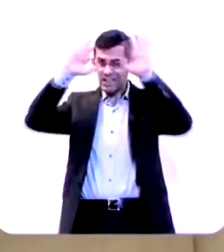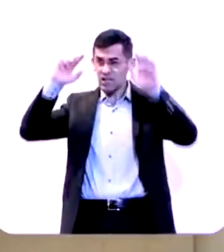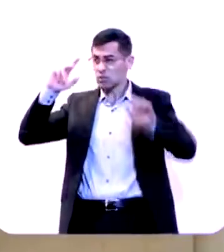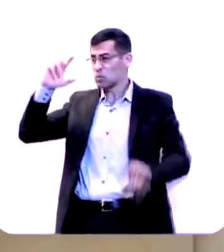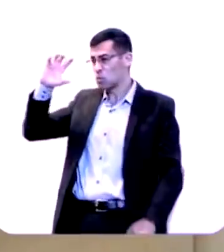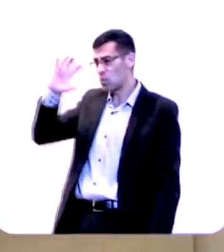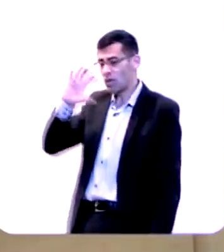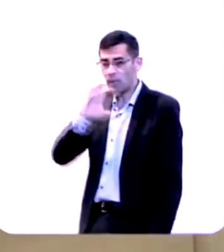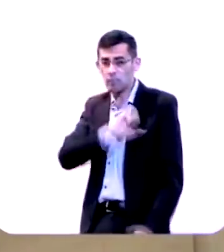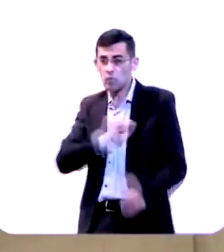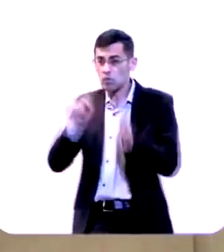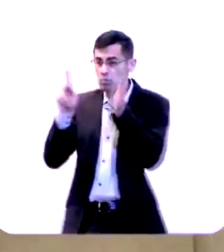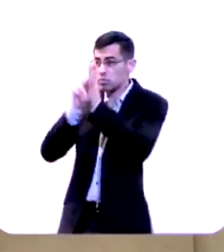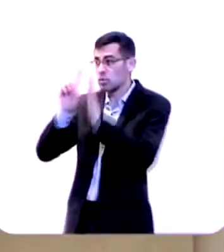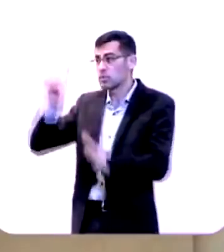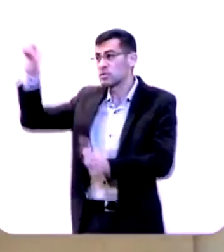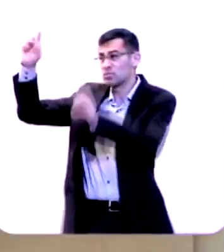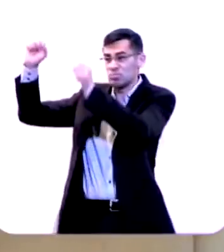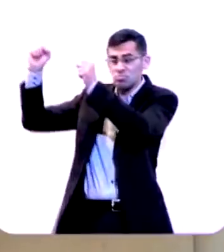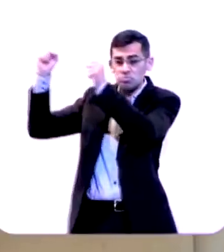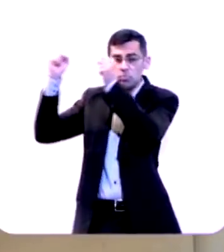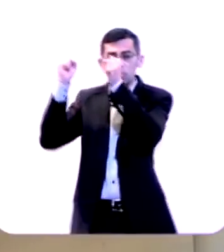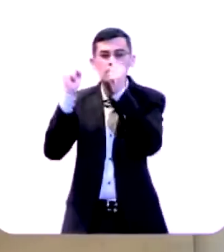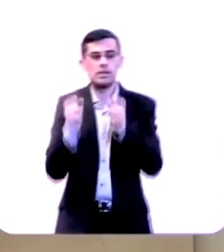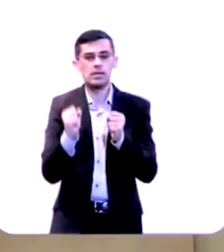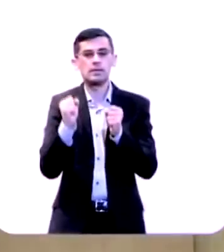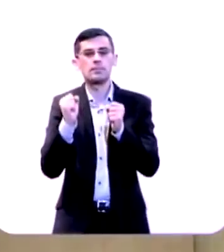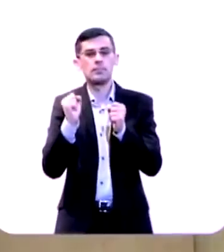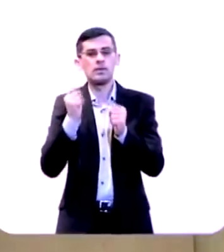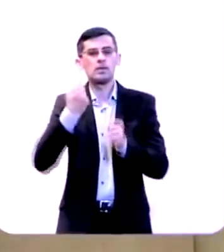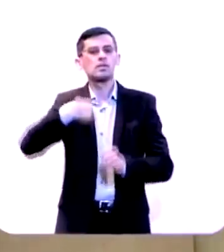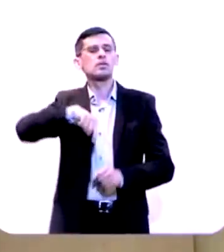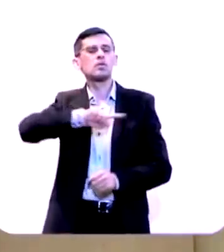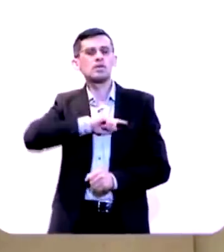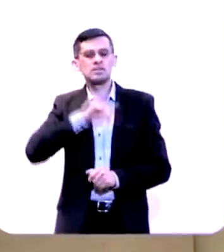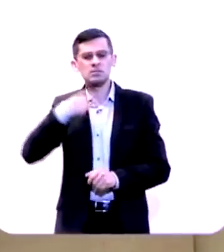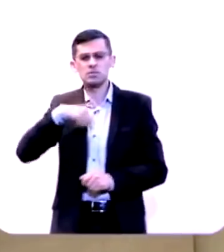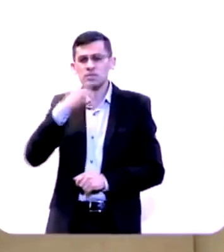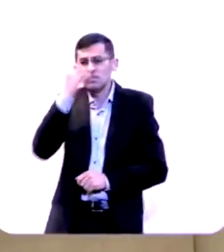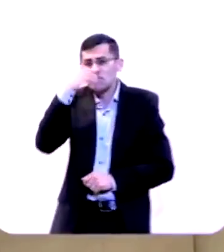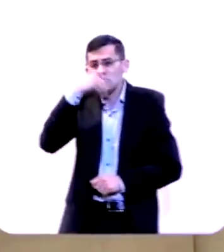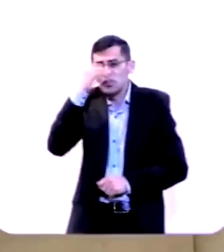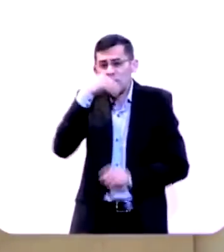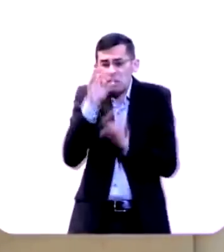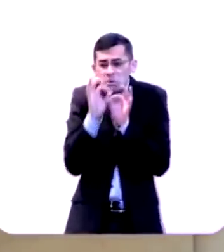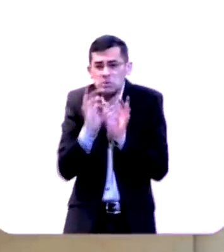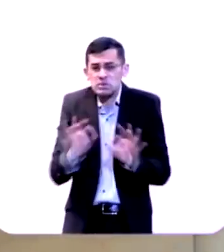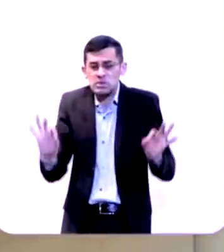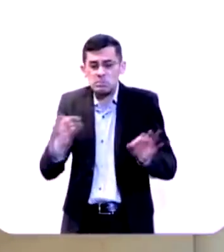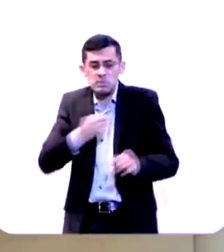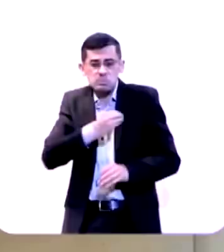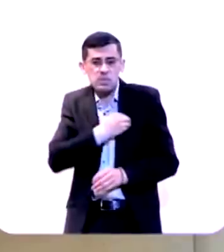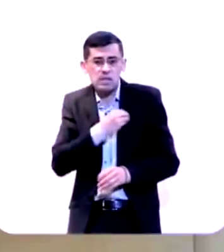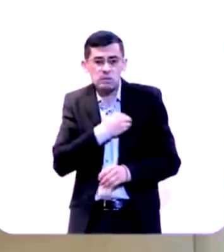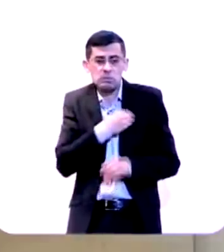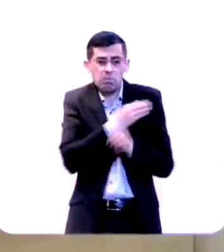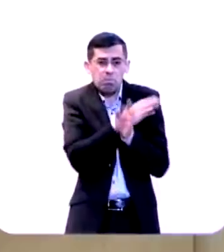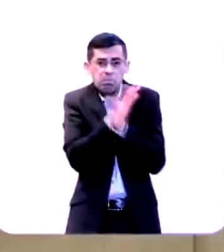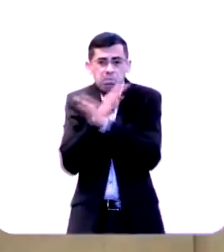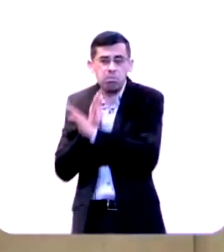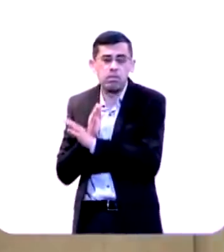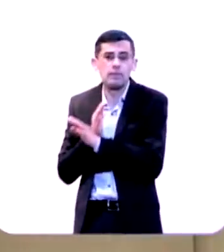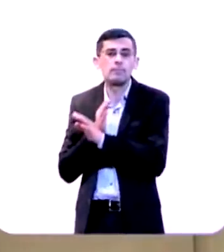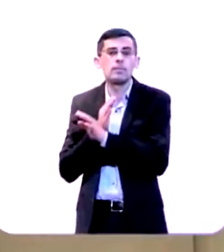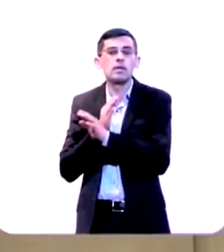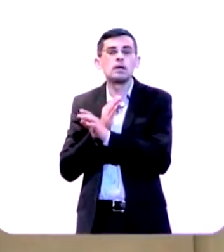amor de Deus do poder de Deus da nossa própria pequenez como pecadores perdidos